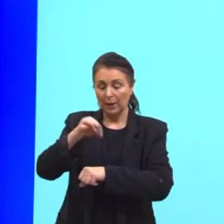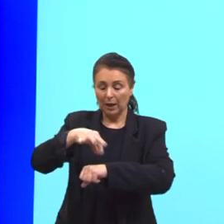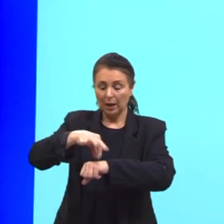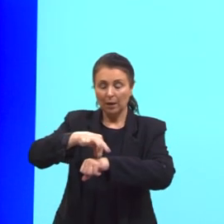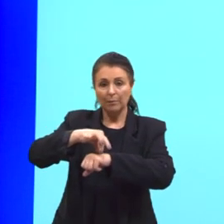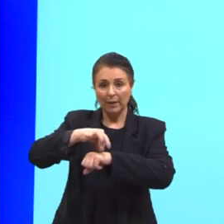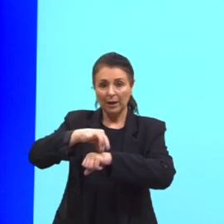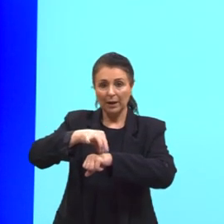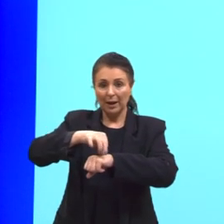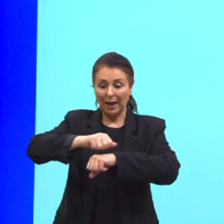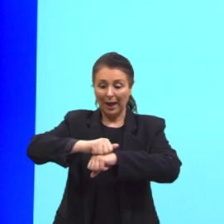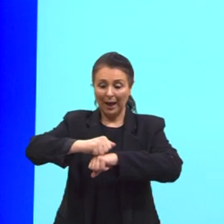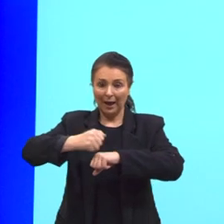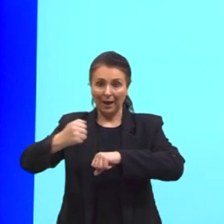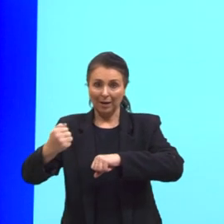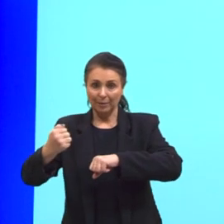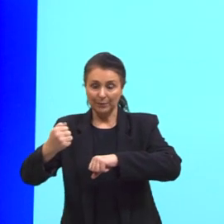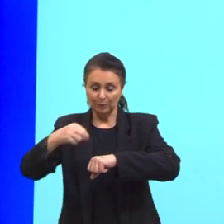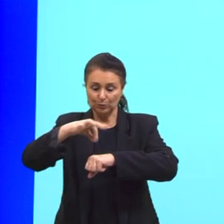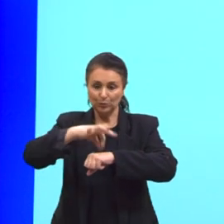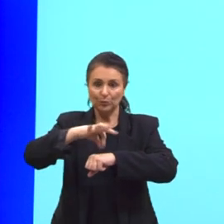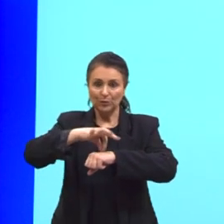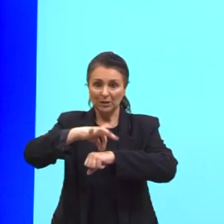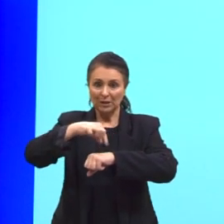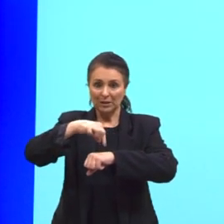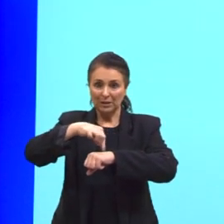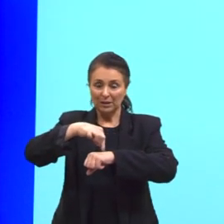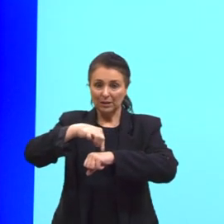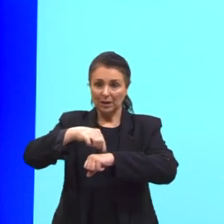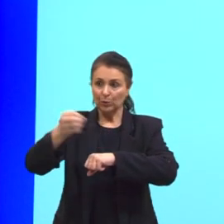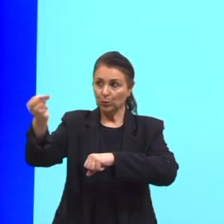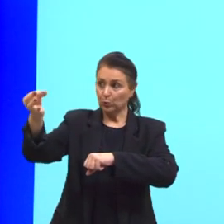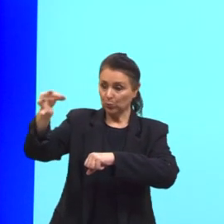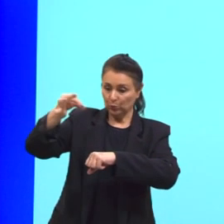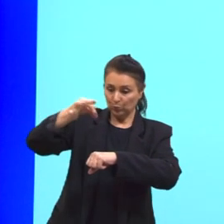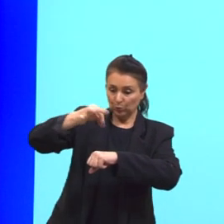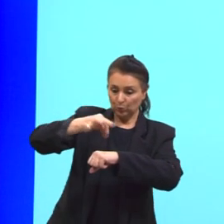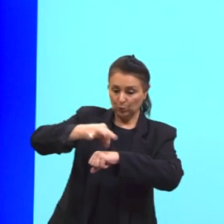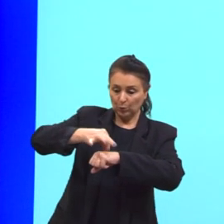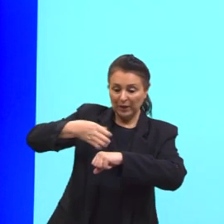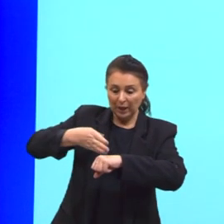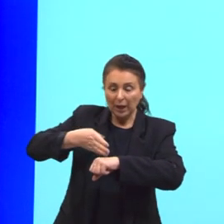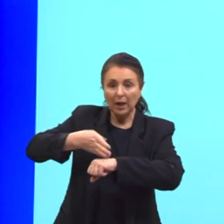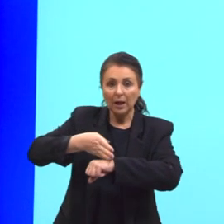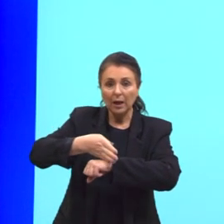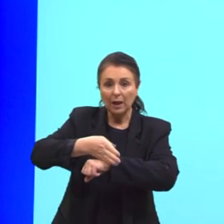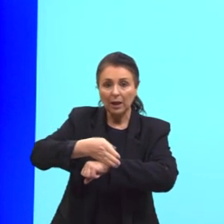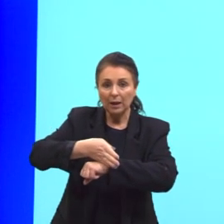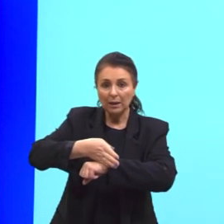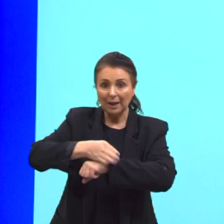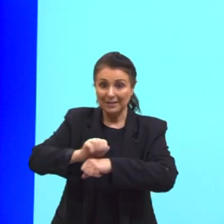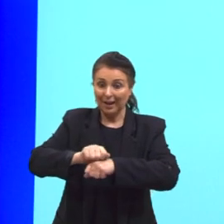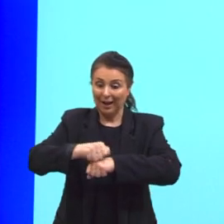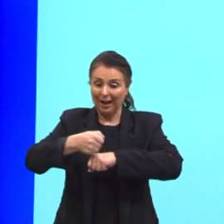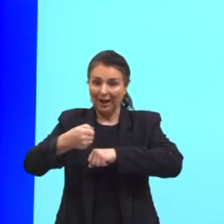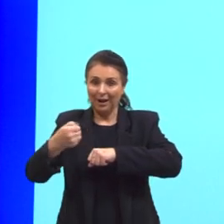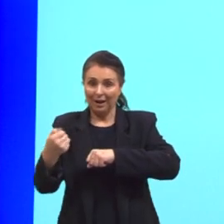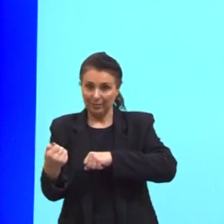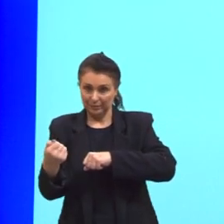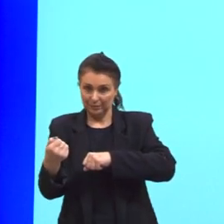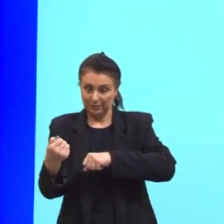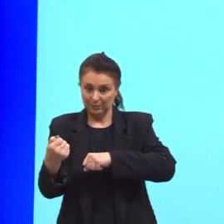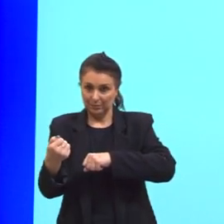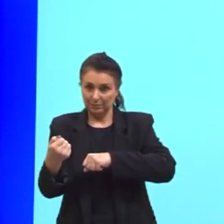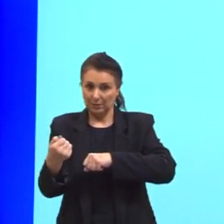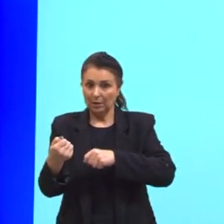se rompe e a passagem, então, do meio externo para o interno, ele vai abrir. Então, isso é